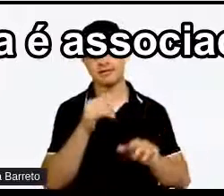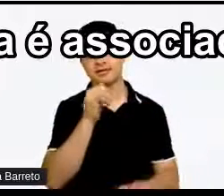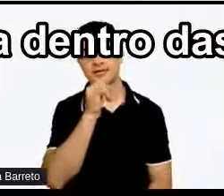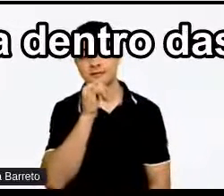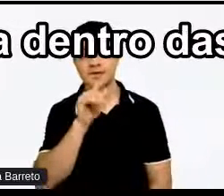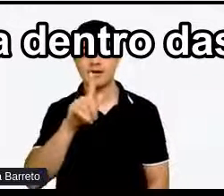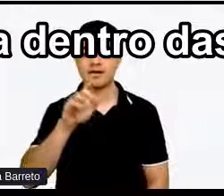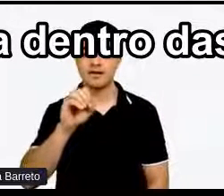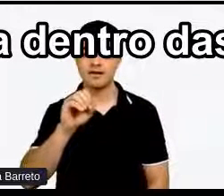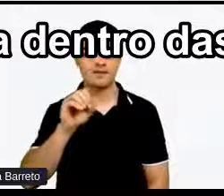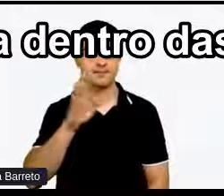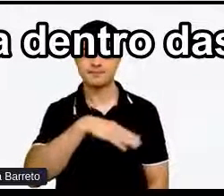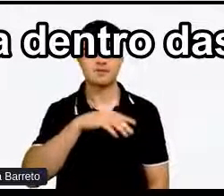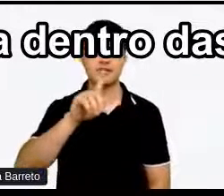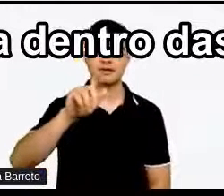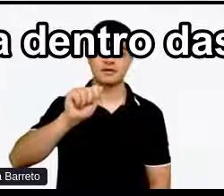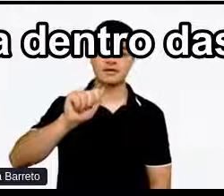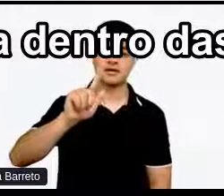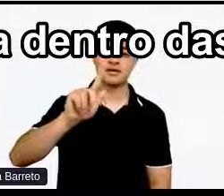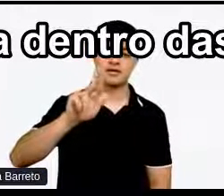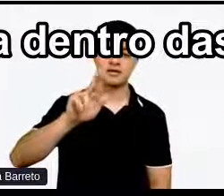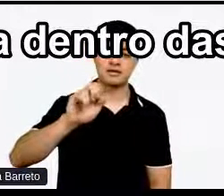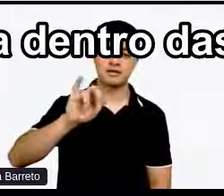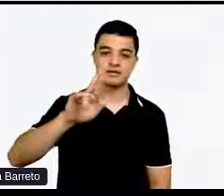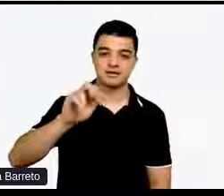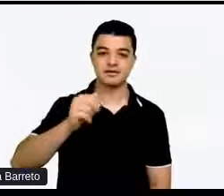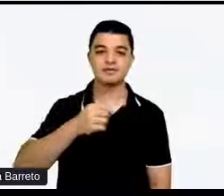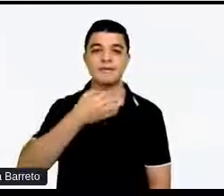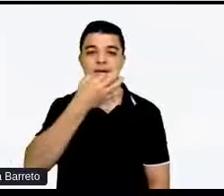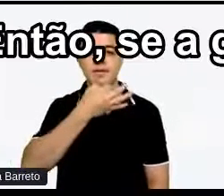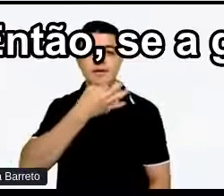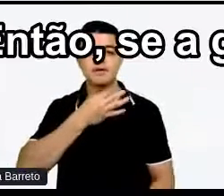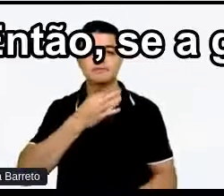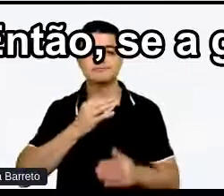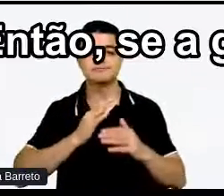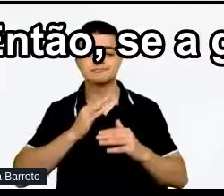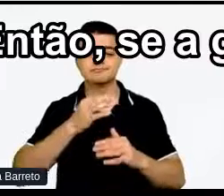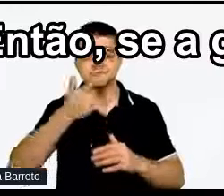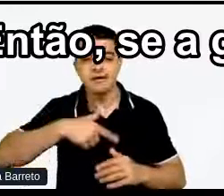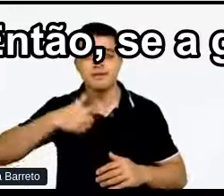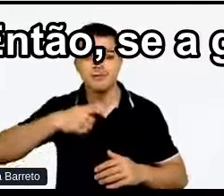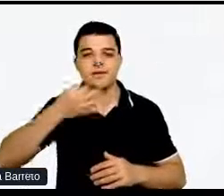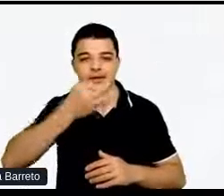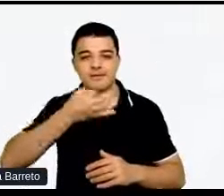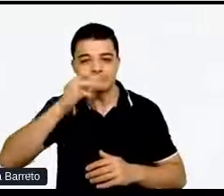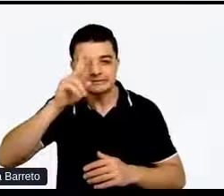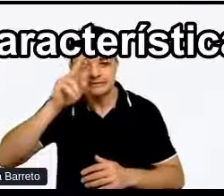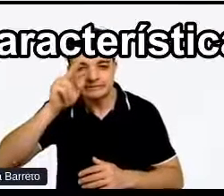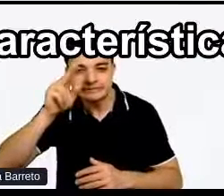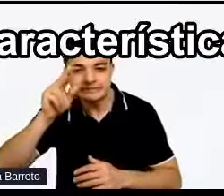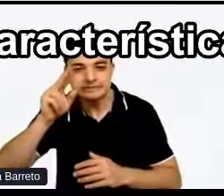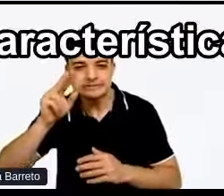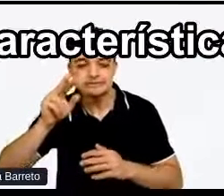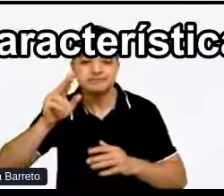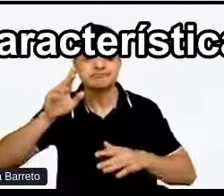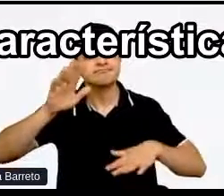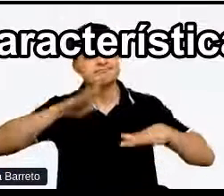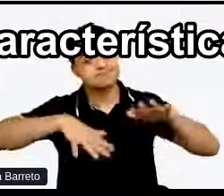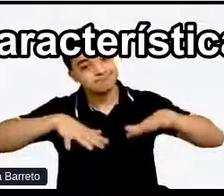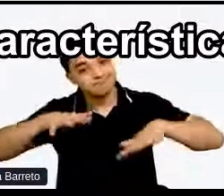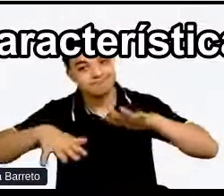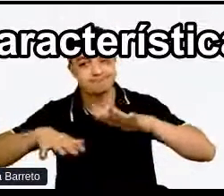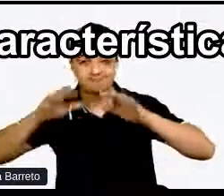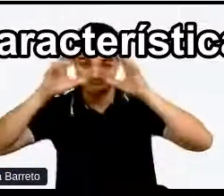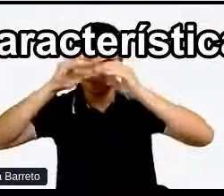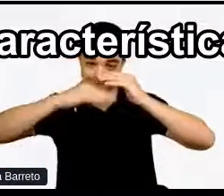Neurológica Ela é abarcada Dentro das neurodivergências Também Então se a gente For pensar Tem muita característica